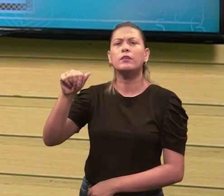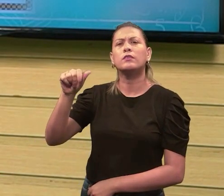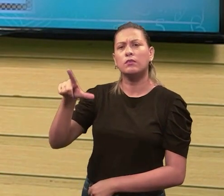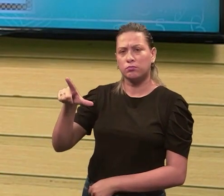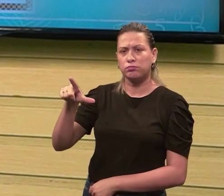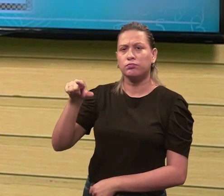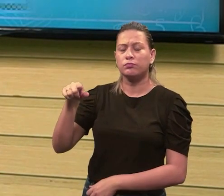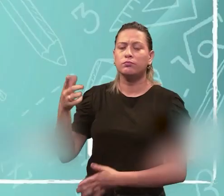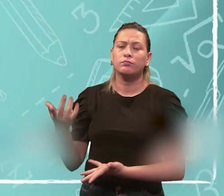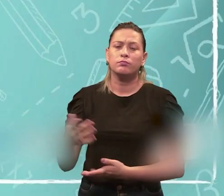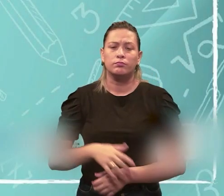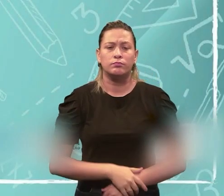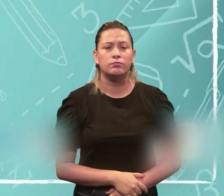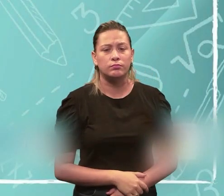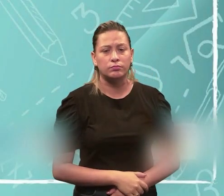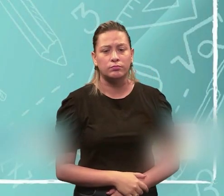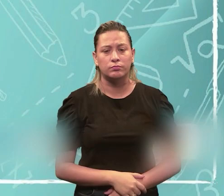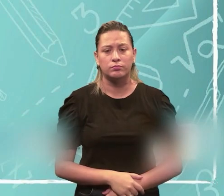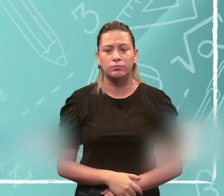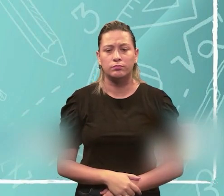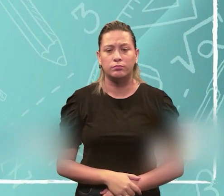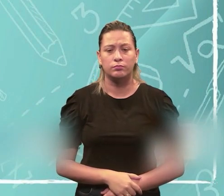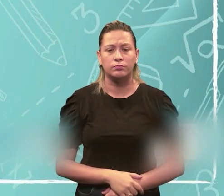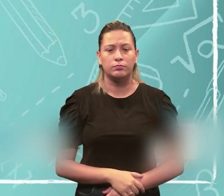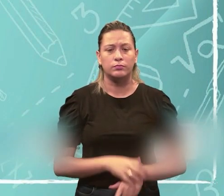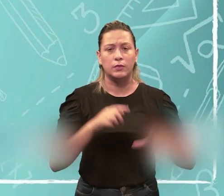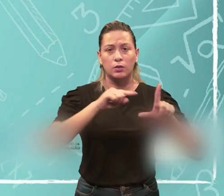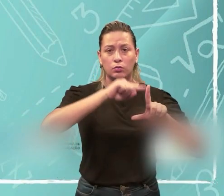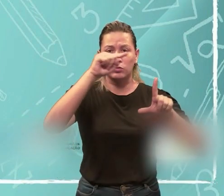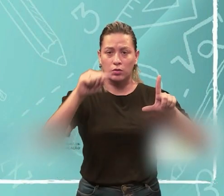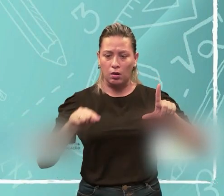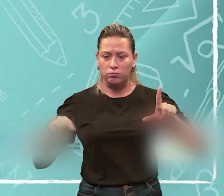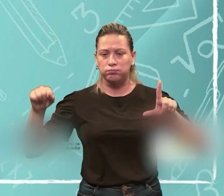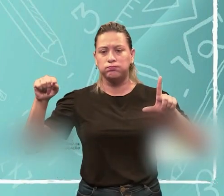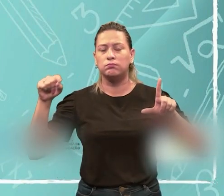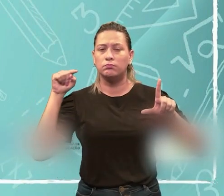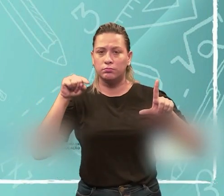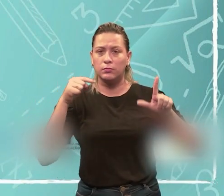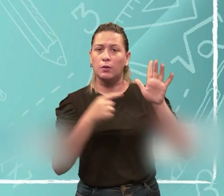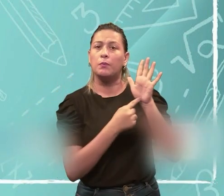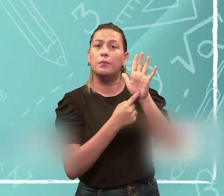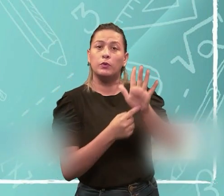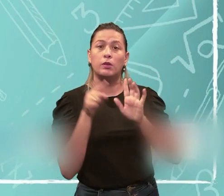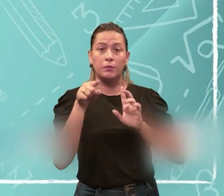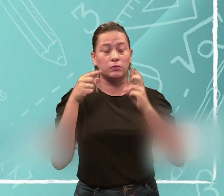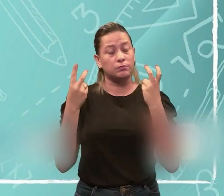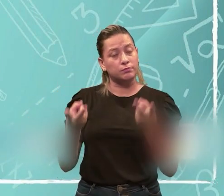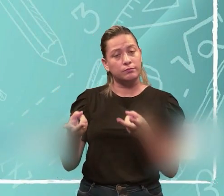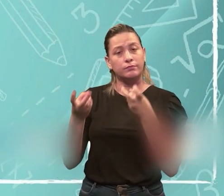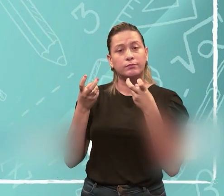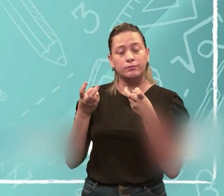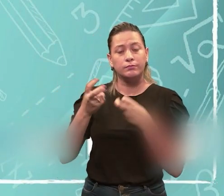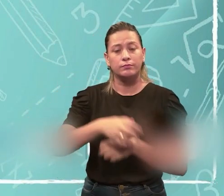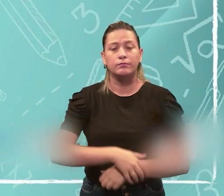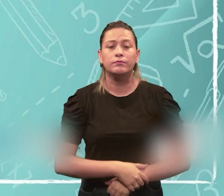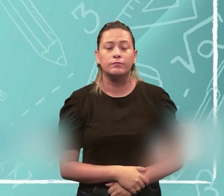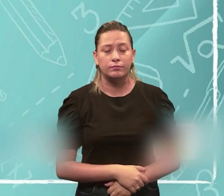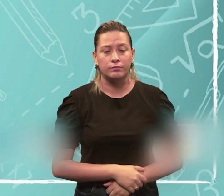da corrente alternada. Aqui também, a gente, só um diagrama que eu trouxe pra que vocês percebam, né, exatamente